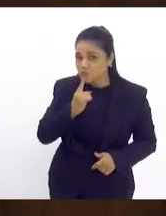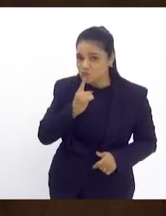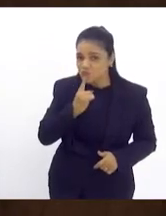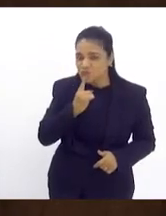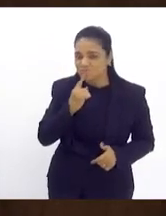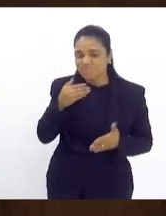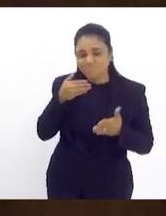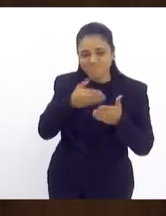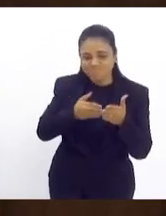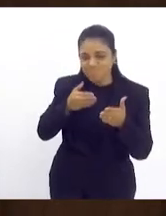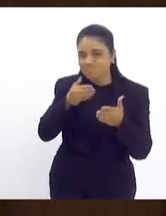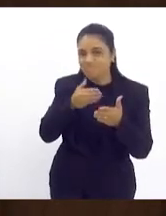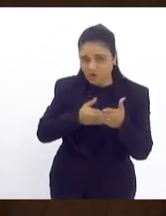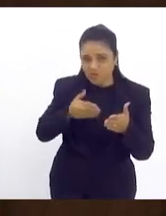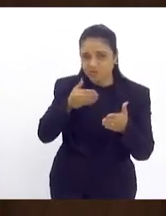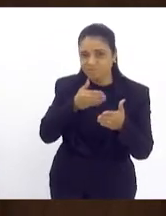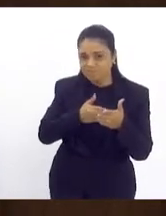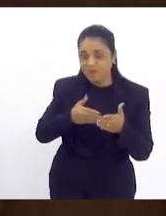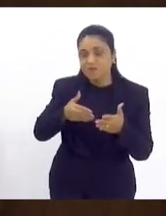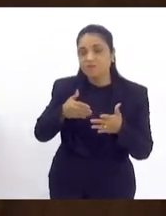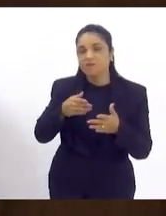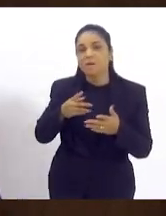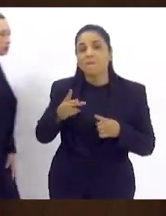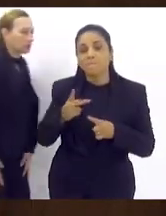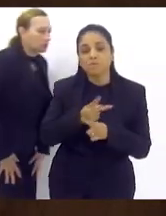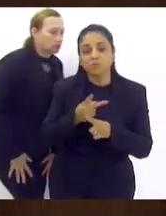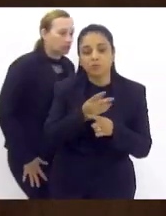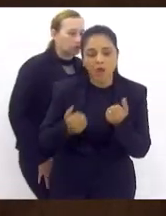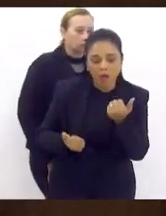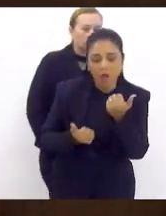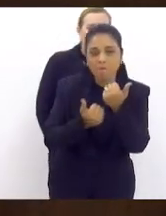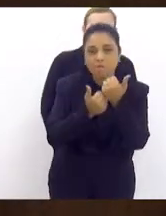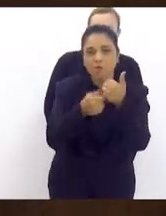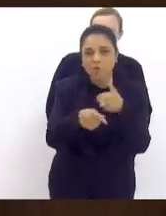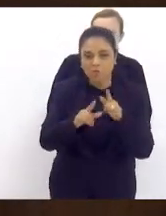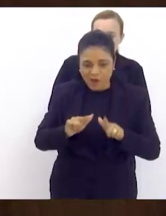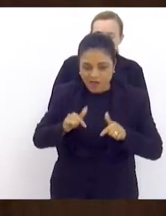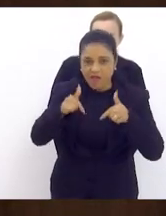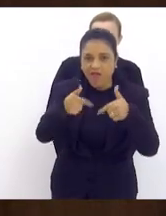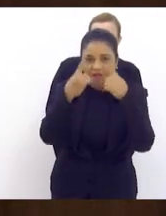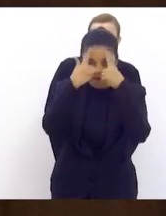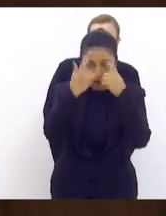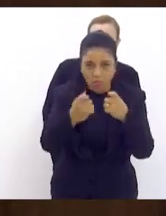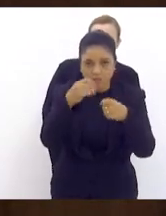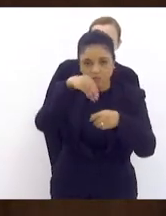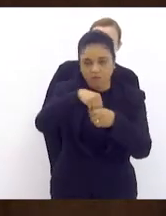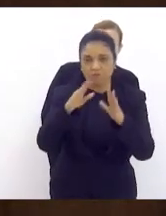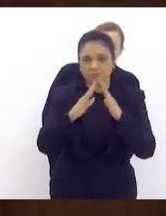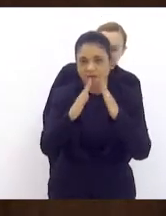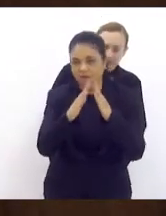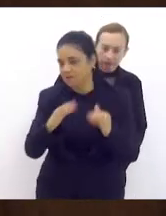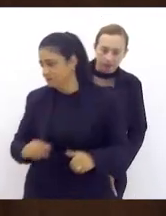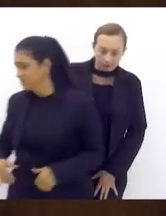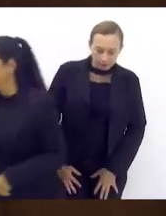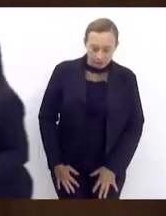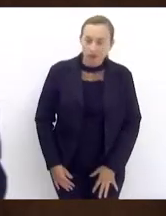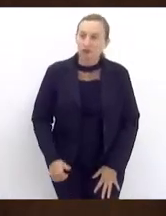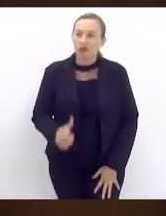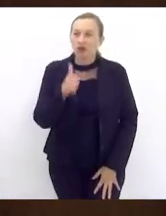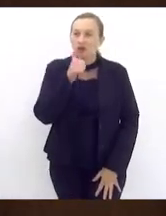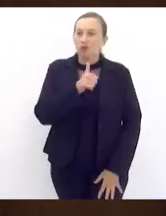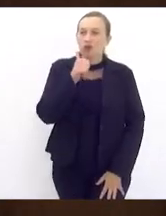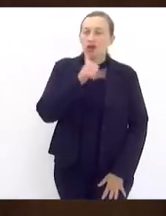obstáculo para buscar auxílio para enfrentamento da violência doméstica para as mulheres